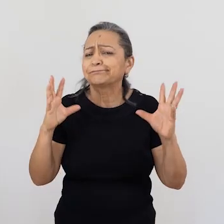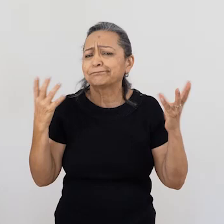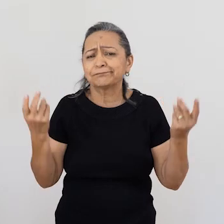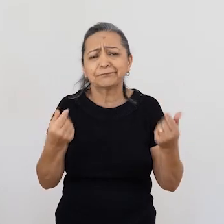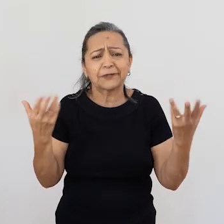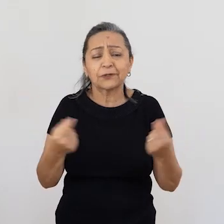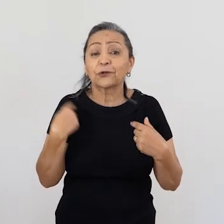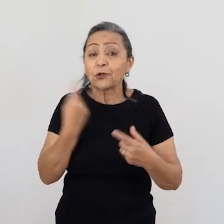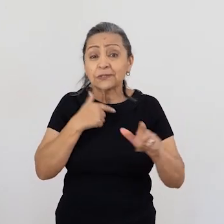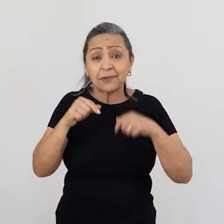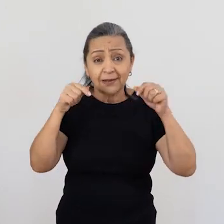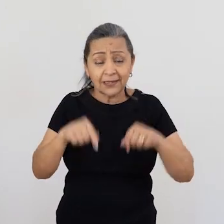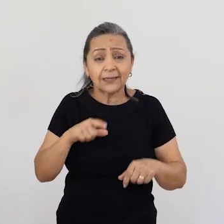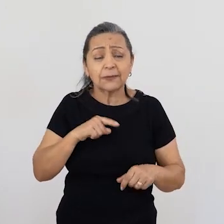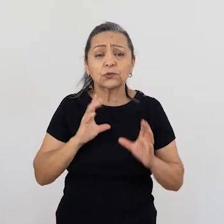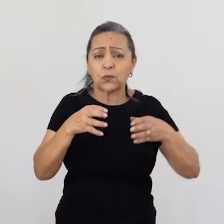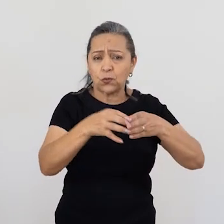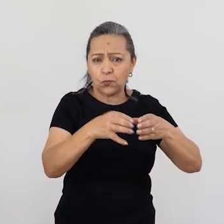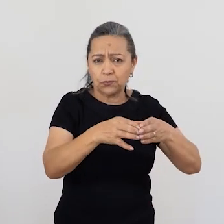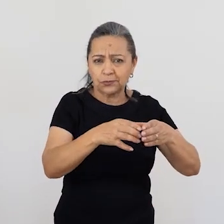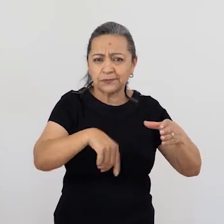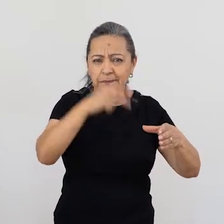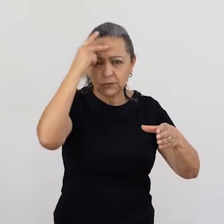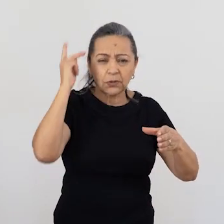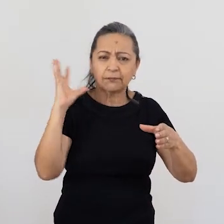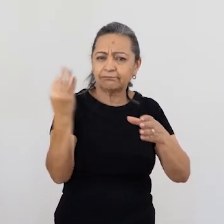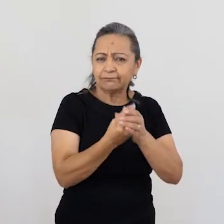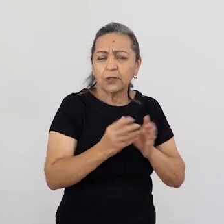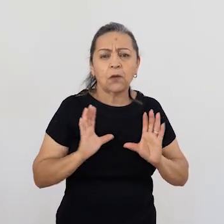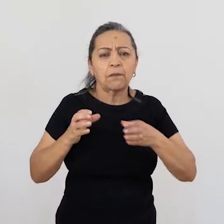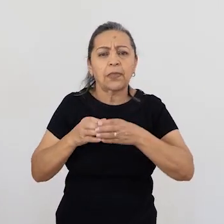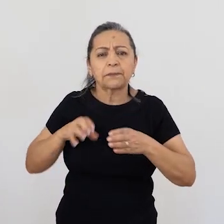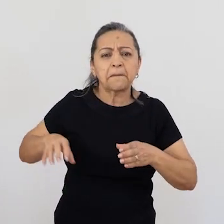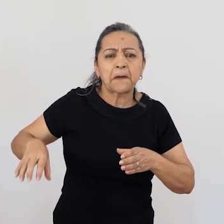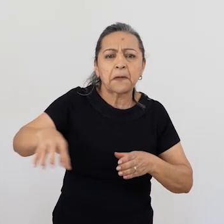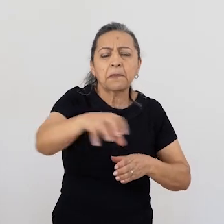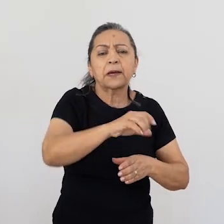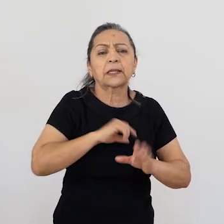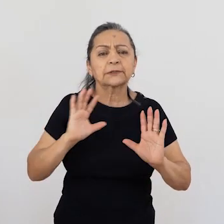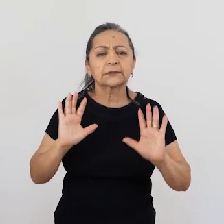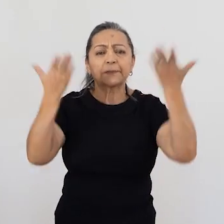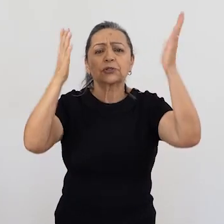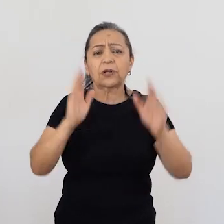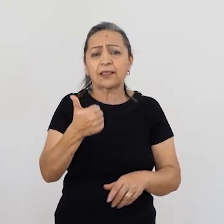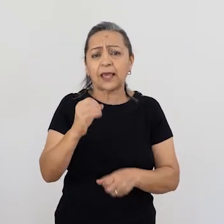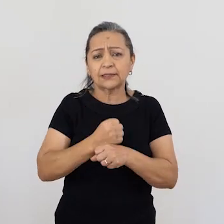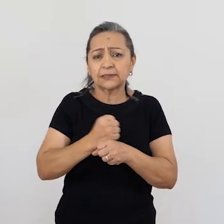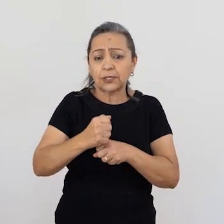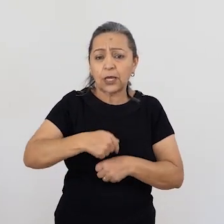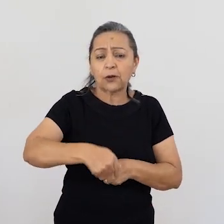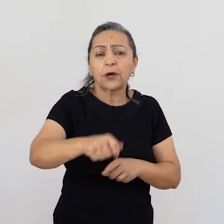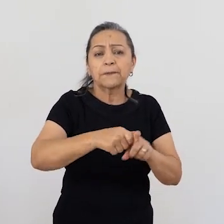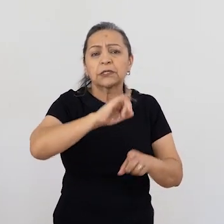porque a grilagem deve estar em cima. Isso é ouro puro. desvirtuamento. Nosso trabalho aqui na Unipaz, nós temos um coletivo que